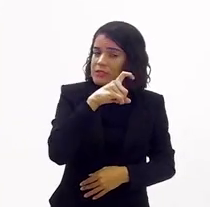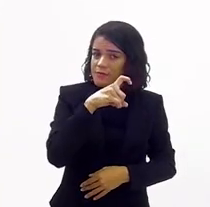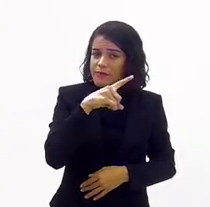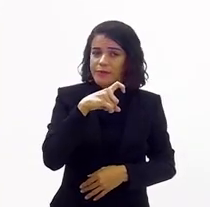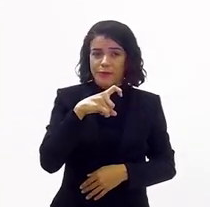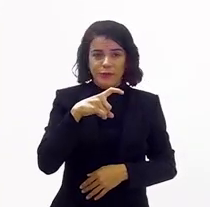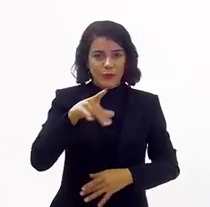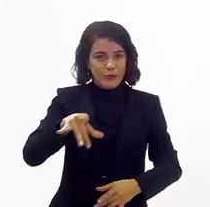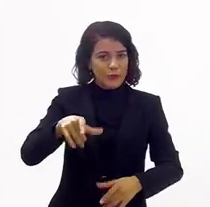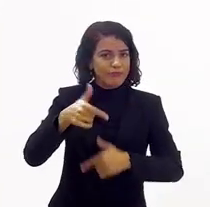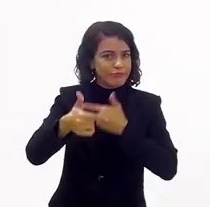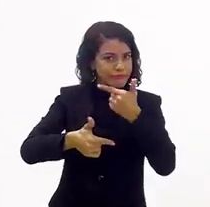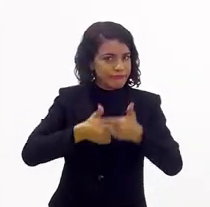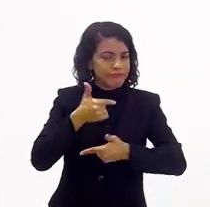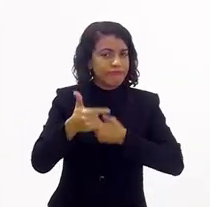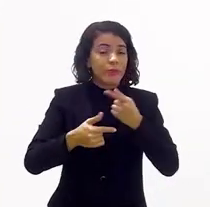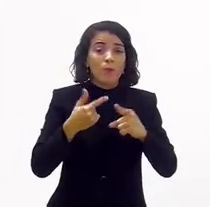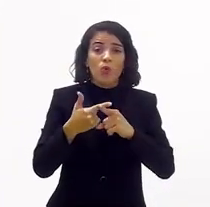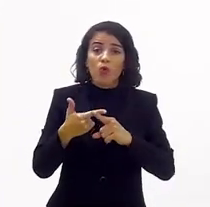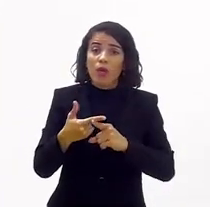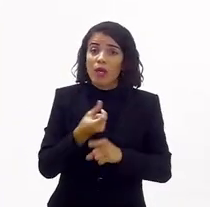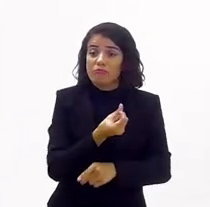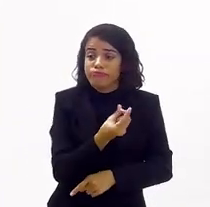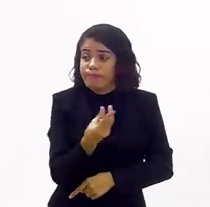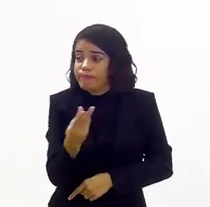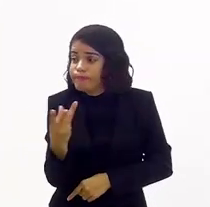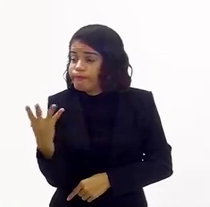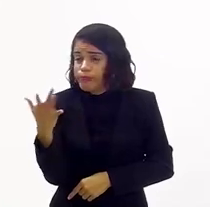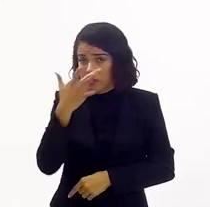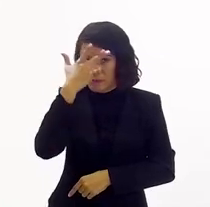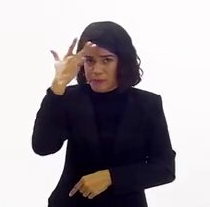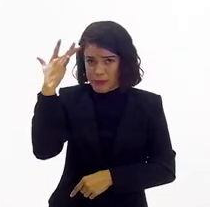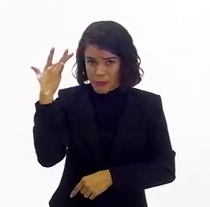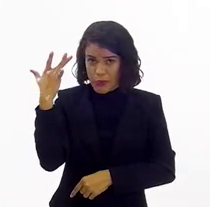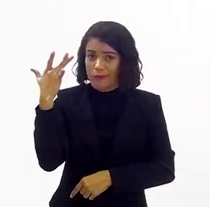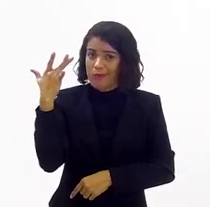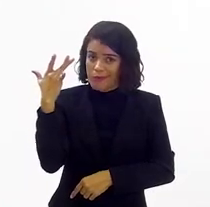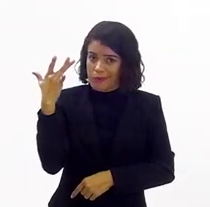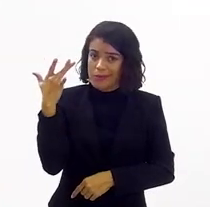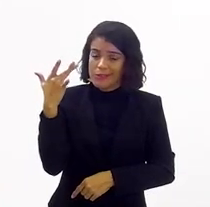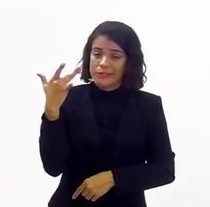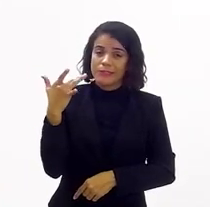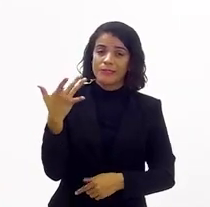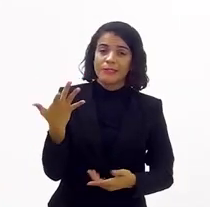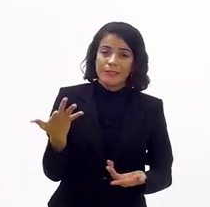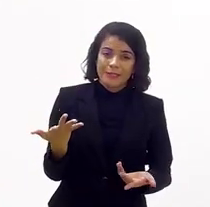fazer. Porque é um número muito grande de pessoas no palco.